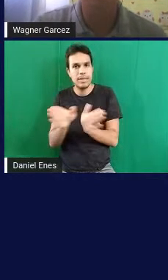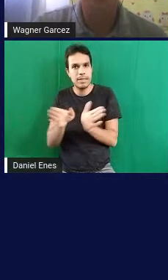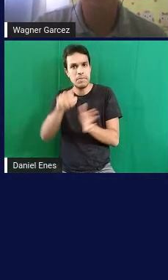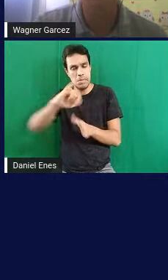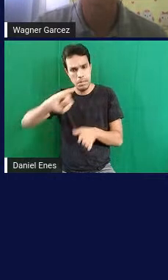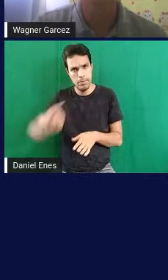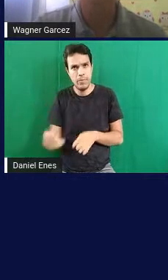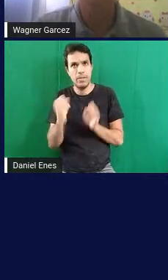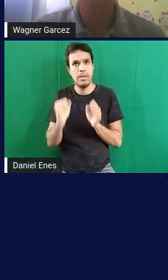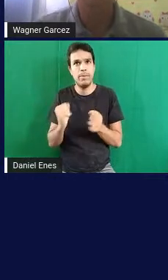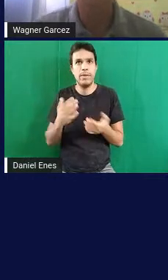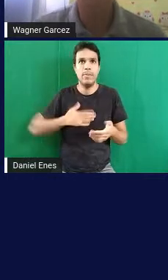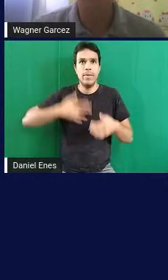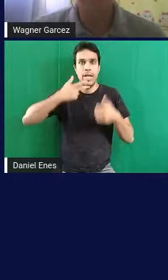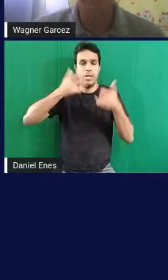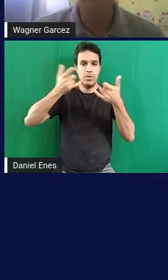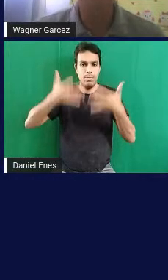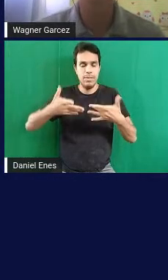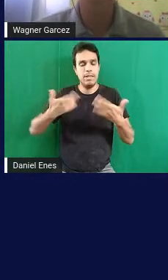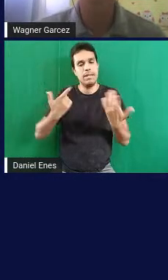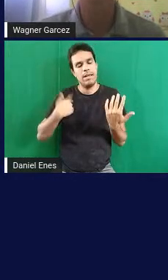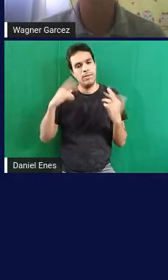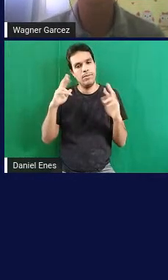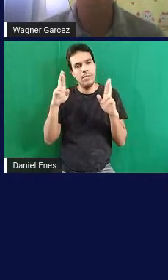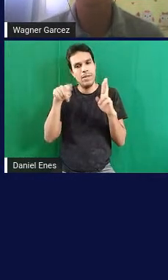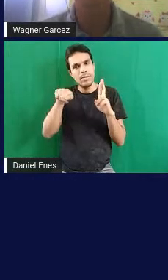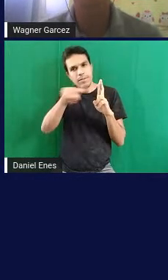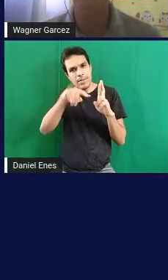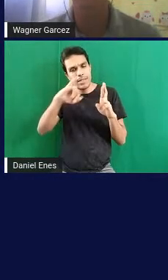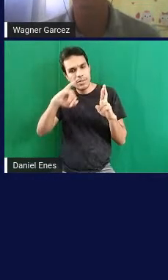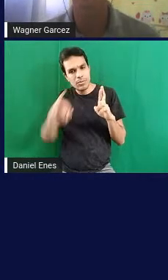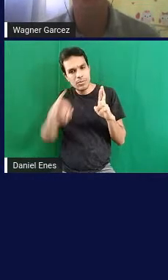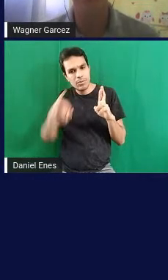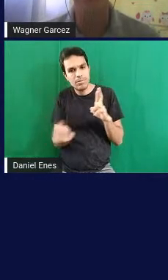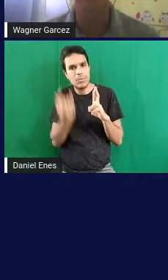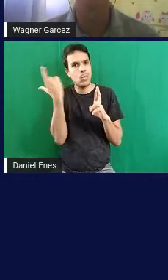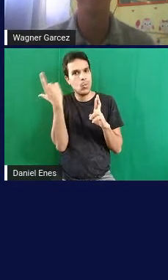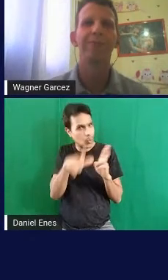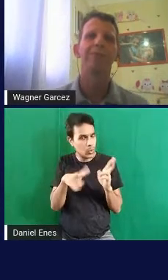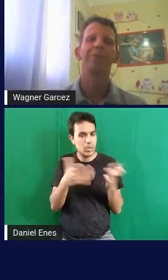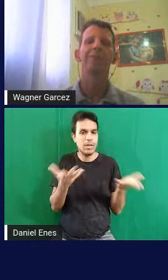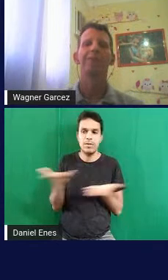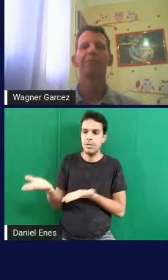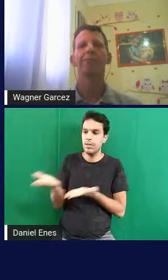Essa é a minha fala, espero que tenham aproveitado, eu quero passar agora para a professora Caroline.